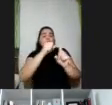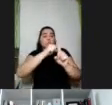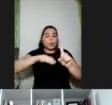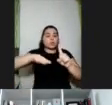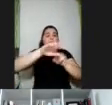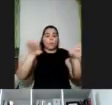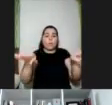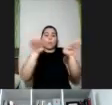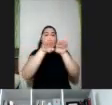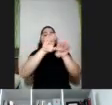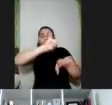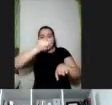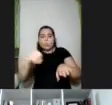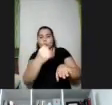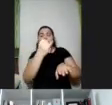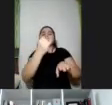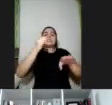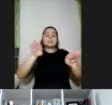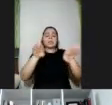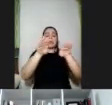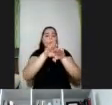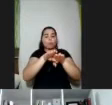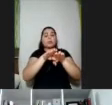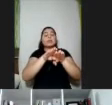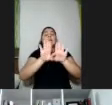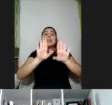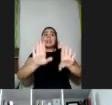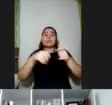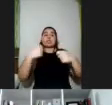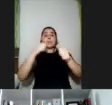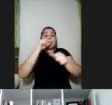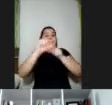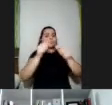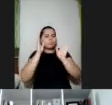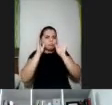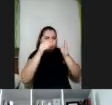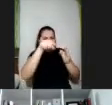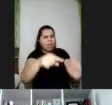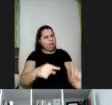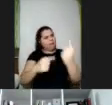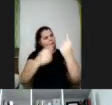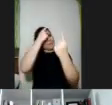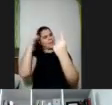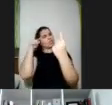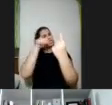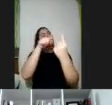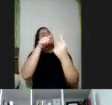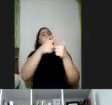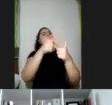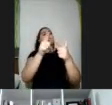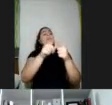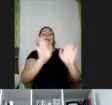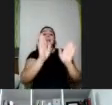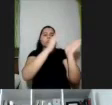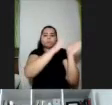paradigma de olhar para a pessoa e para a deficiência como um problema e, na verdade, a gente olha para as barreiras que são impostas pela